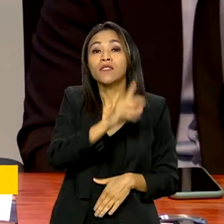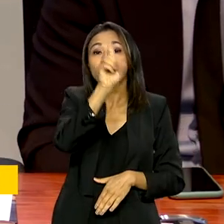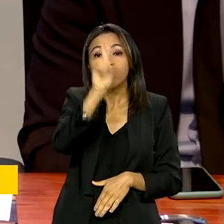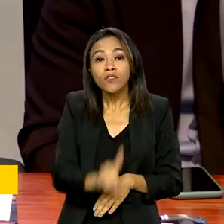protegidos.